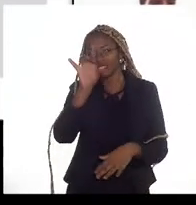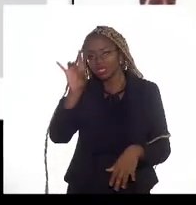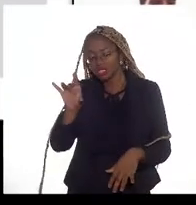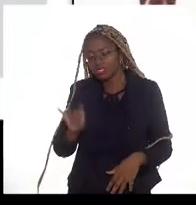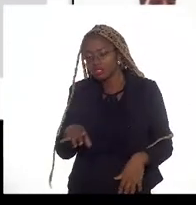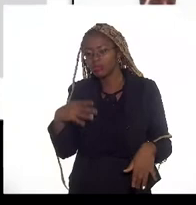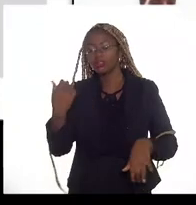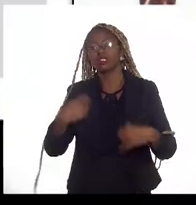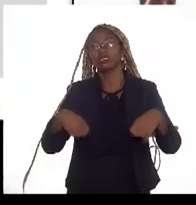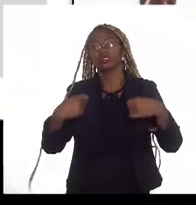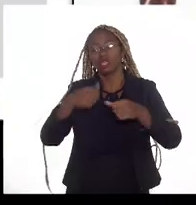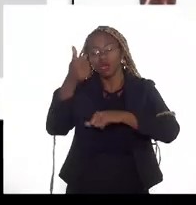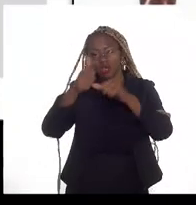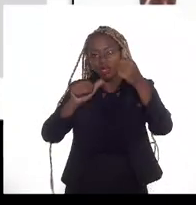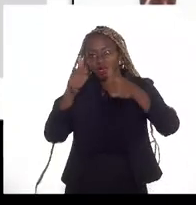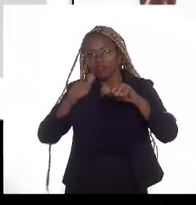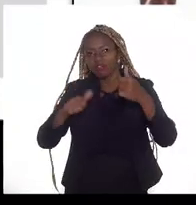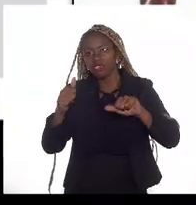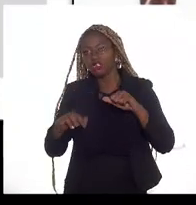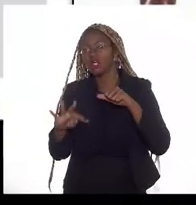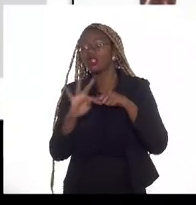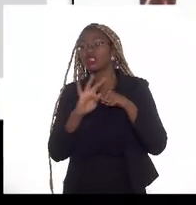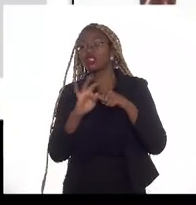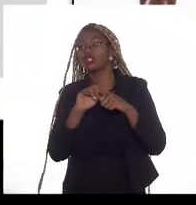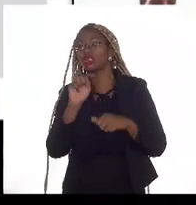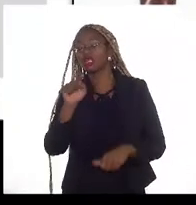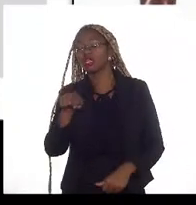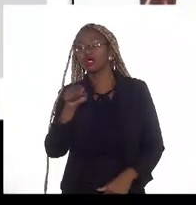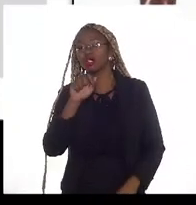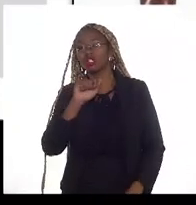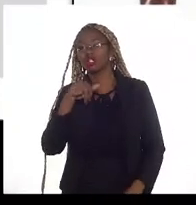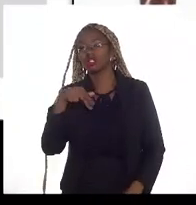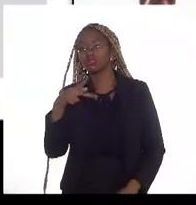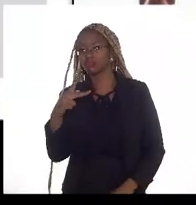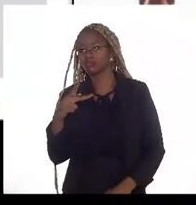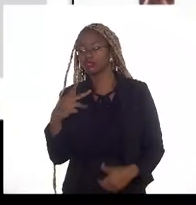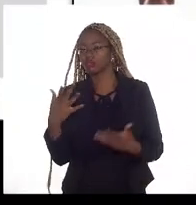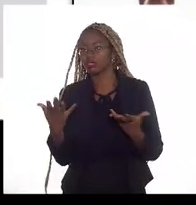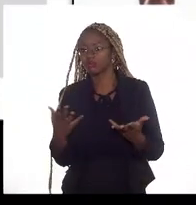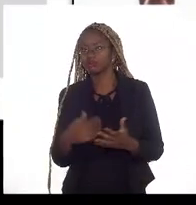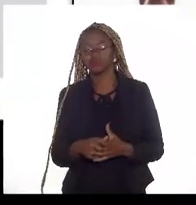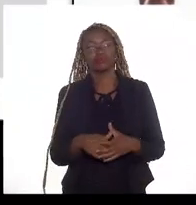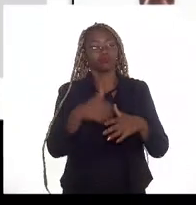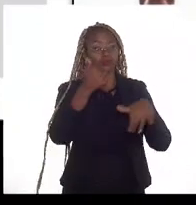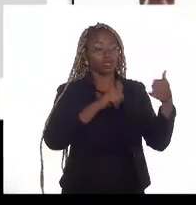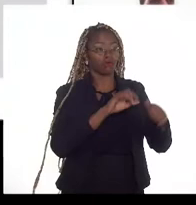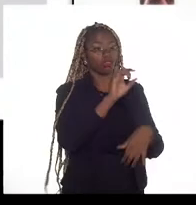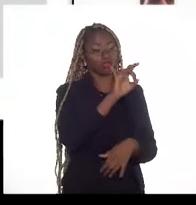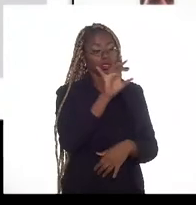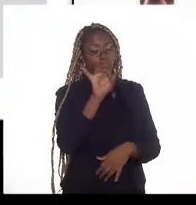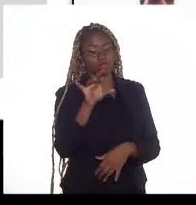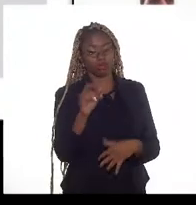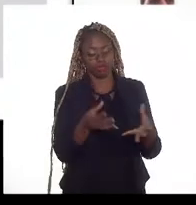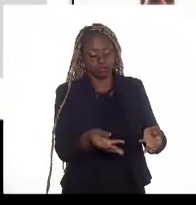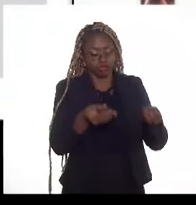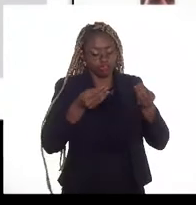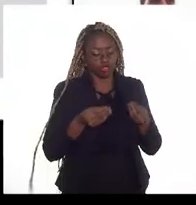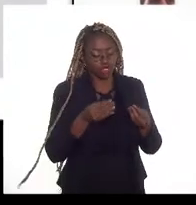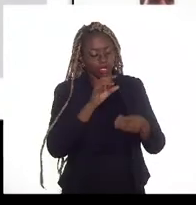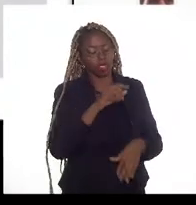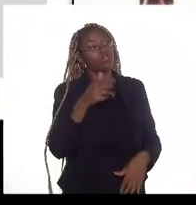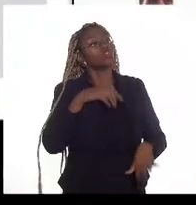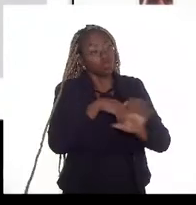de análise técnica da ANP. Eles são avaliados individualmente quando os geram? Todos eles.